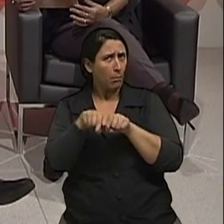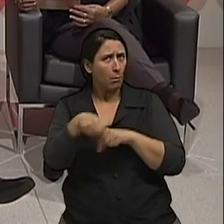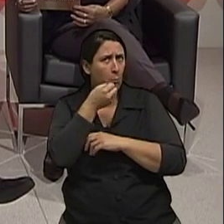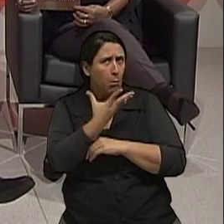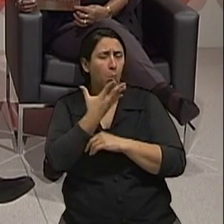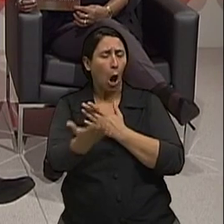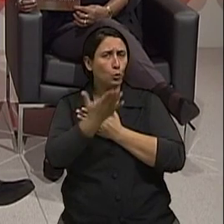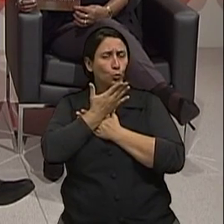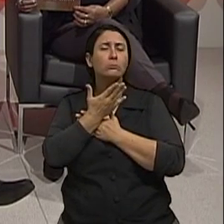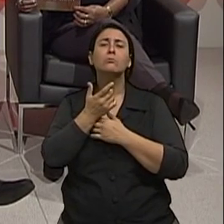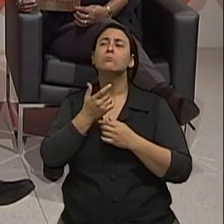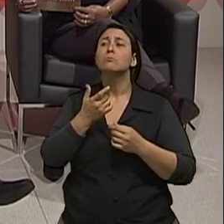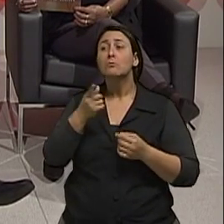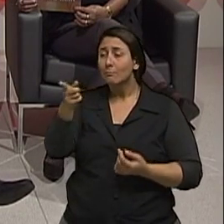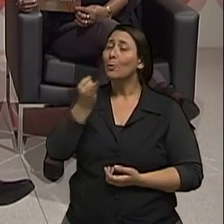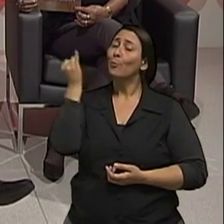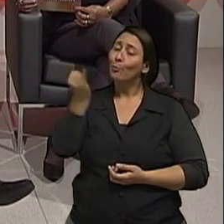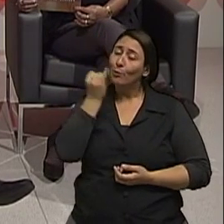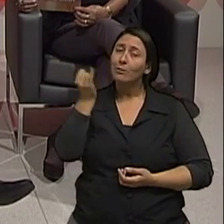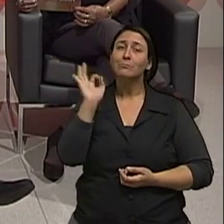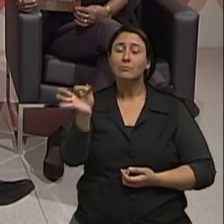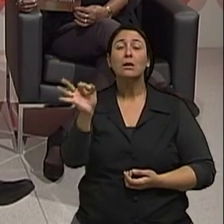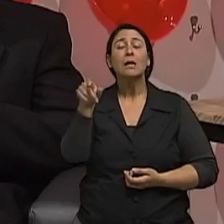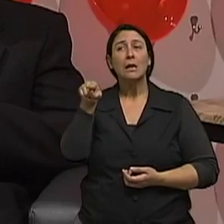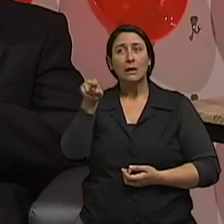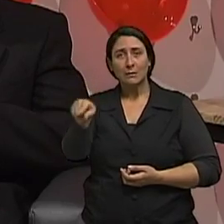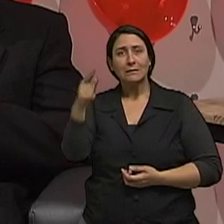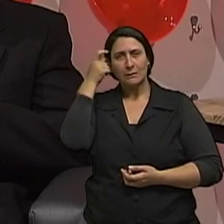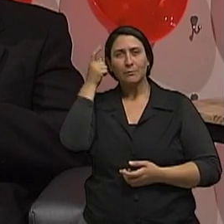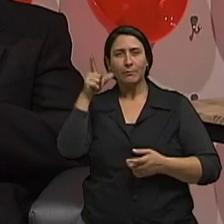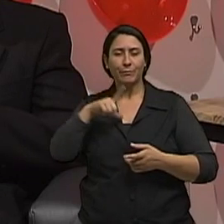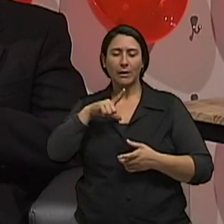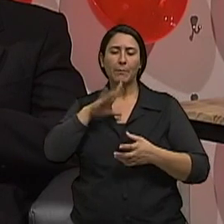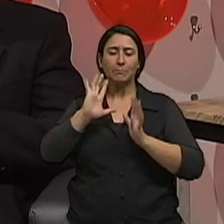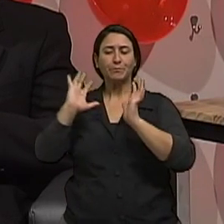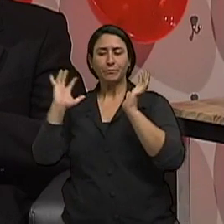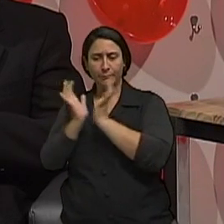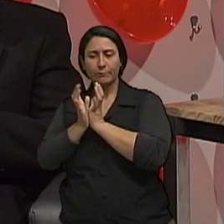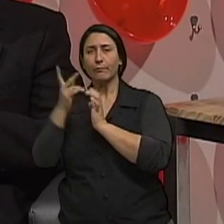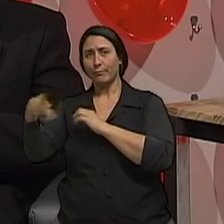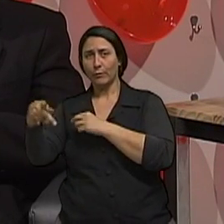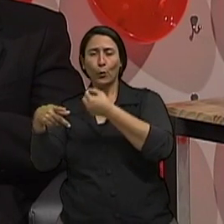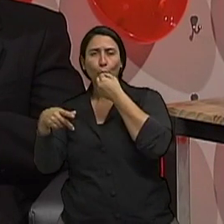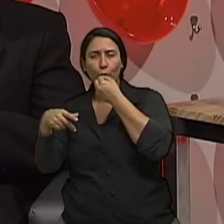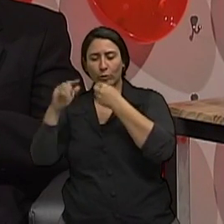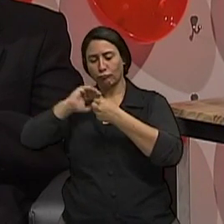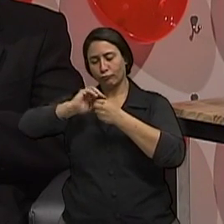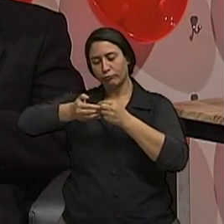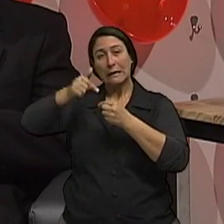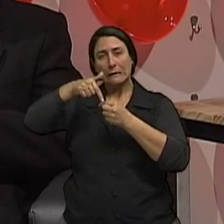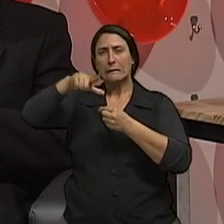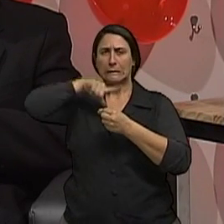muito importante, né? Parece haver uma interação entre as substâncias flavonoides e o álcool. O álcool permitiria maior